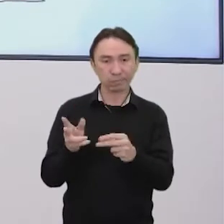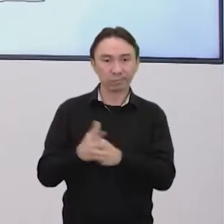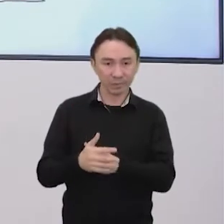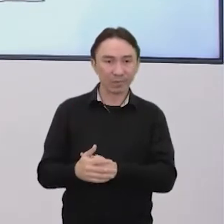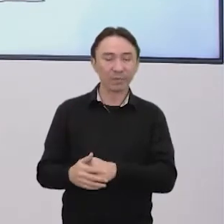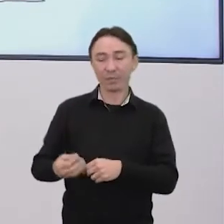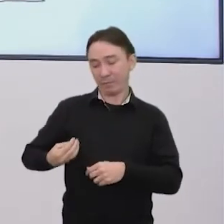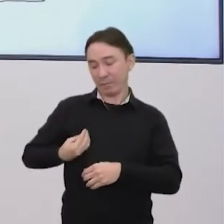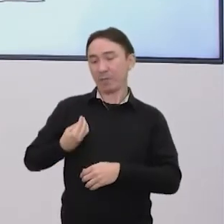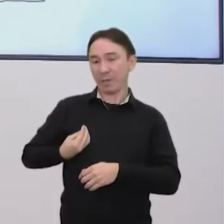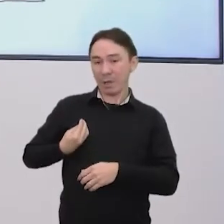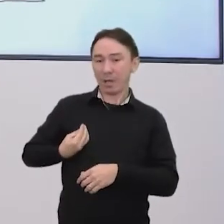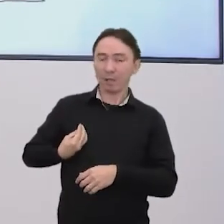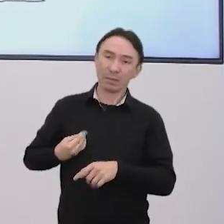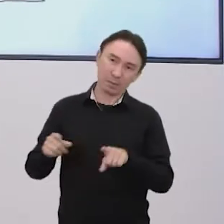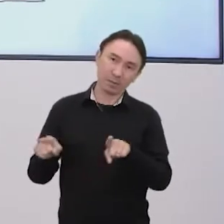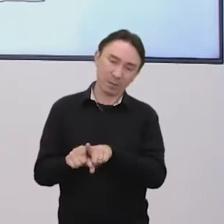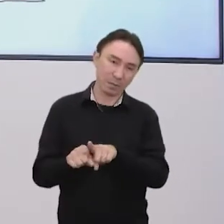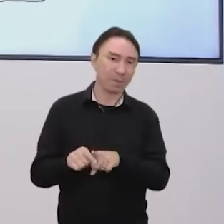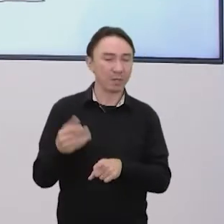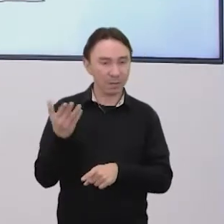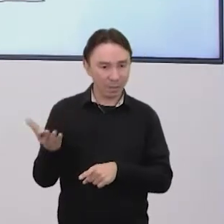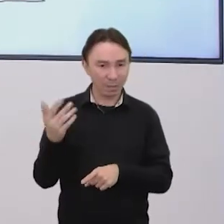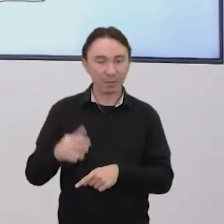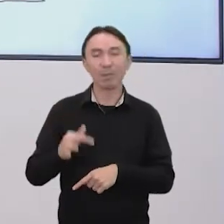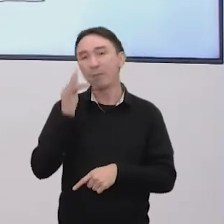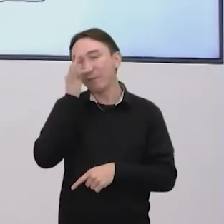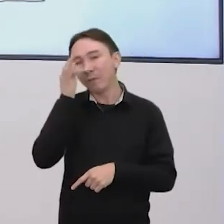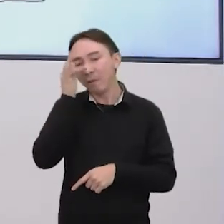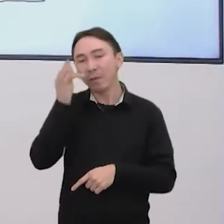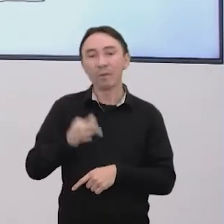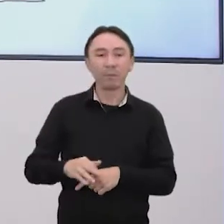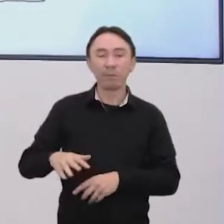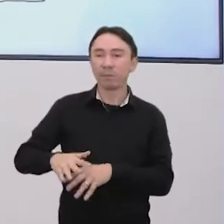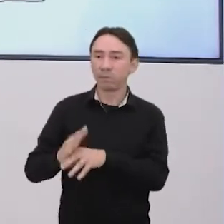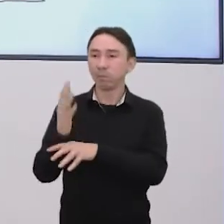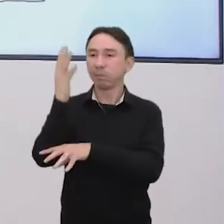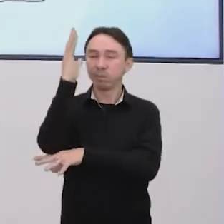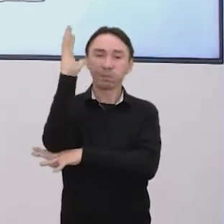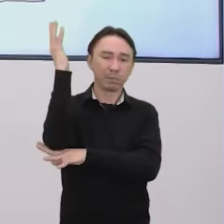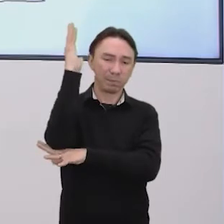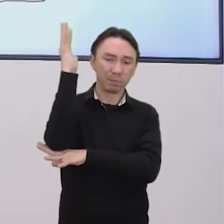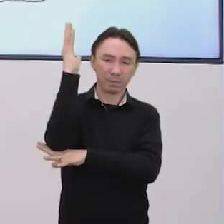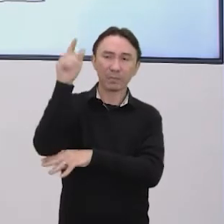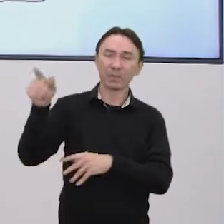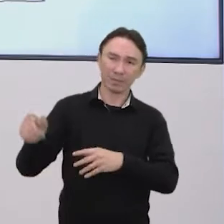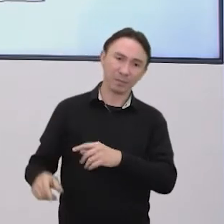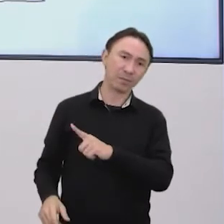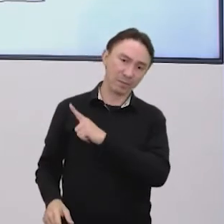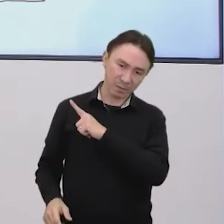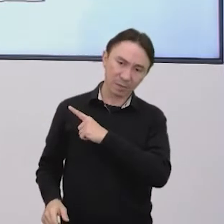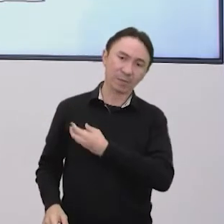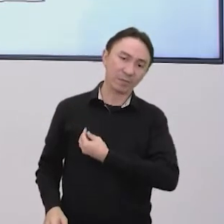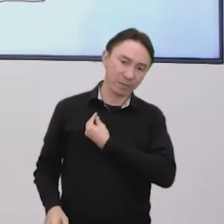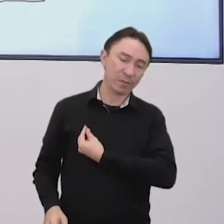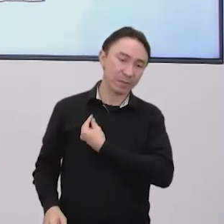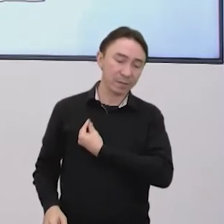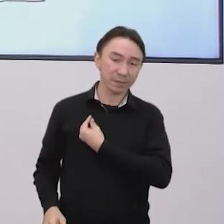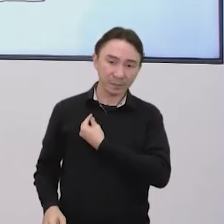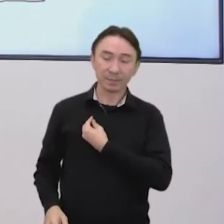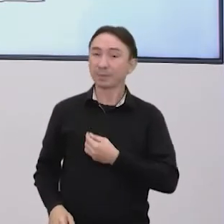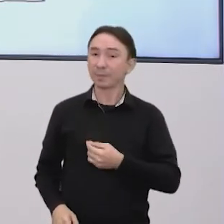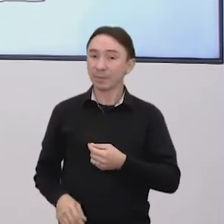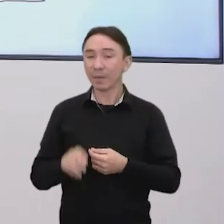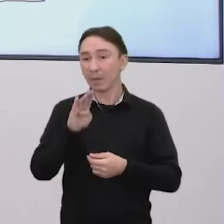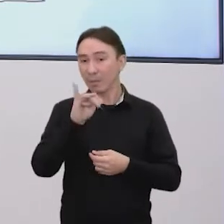vegetais, tá bom? A gente sabe que os vegetais têm células, portanto, eles são organismos vivos e a biomassa, né, ela